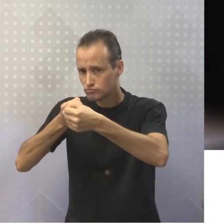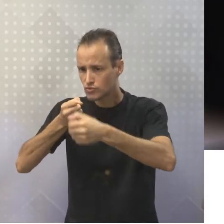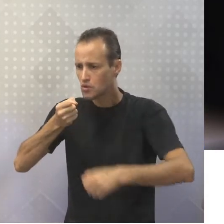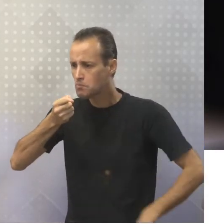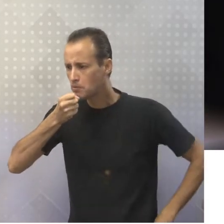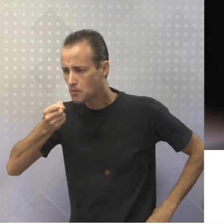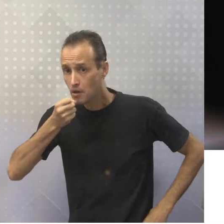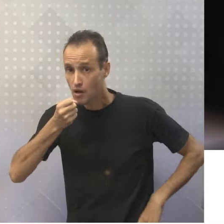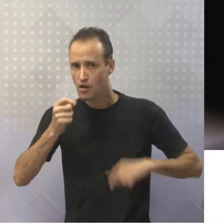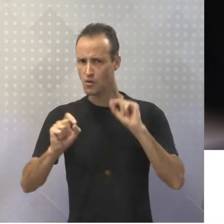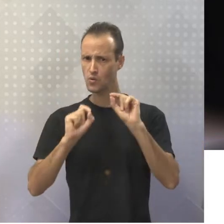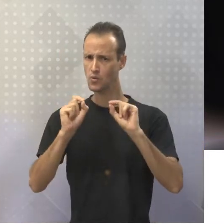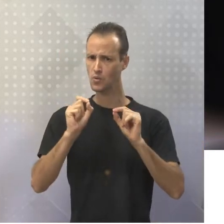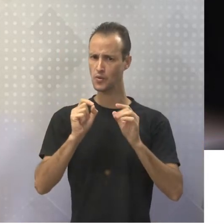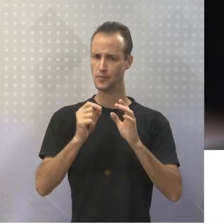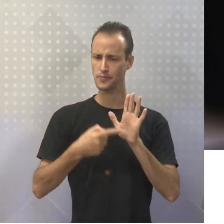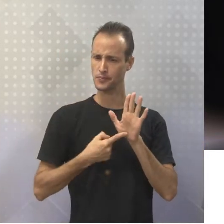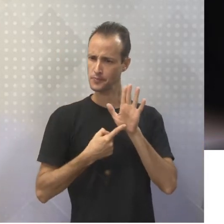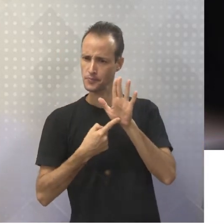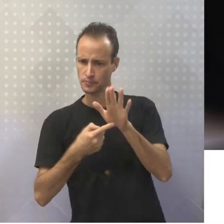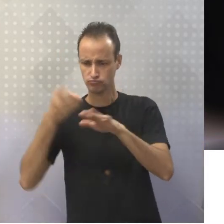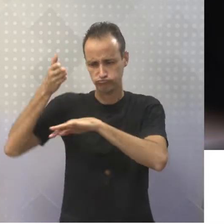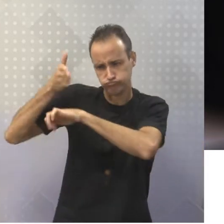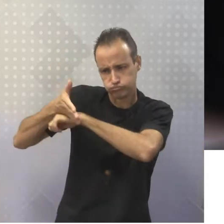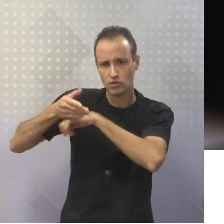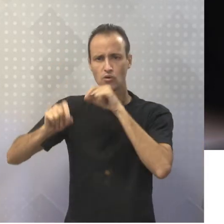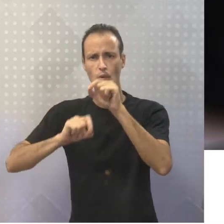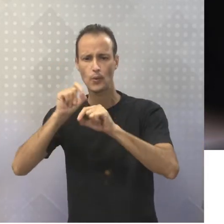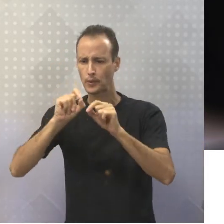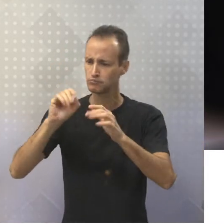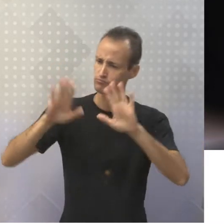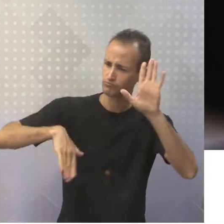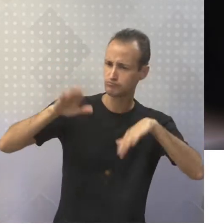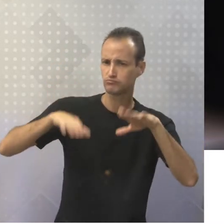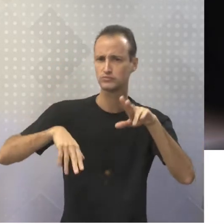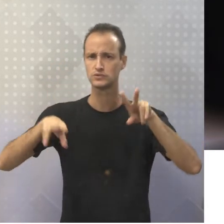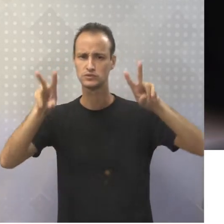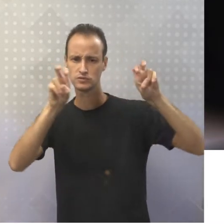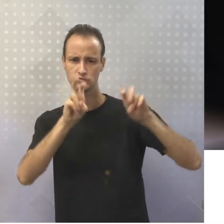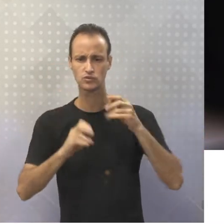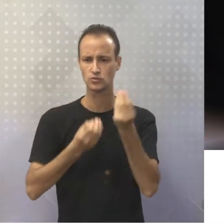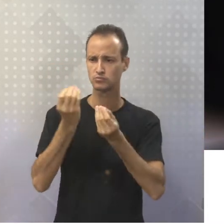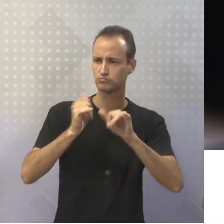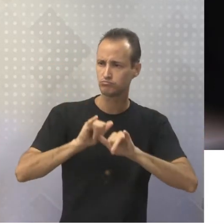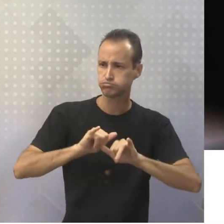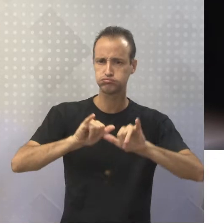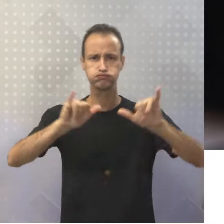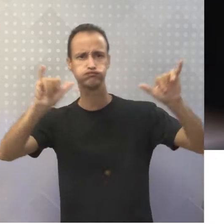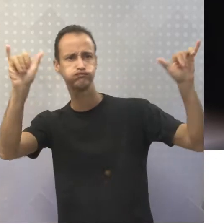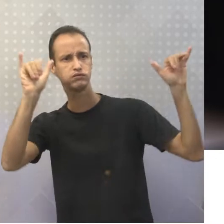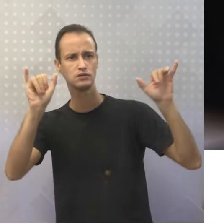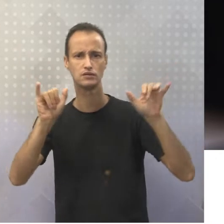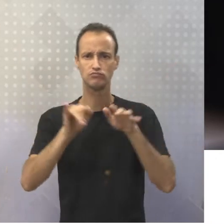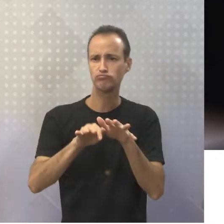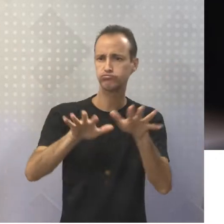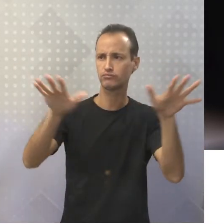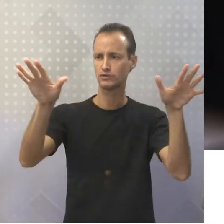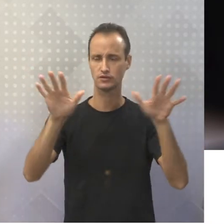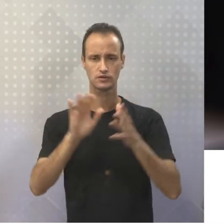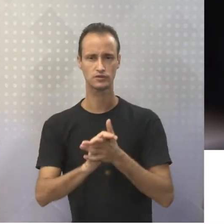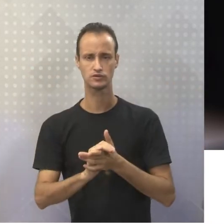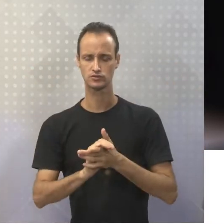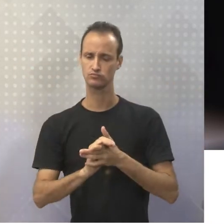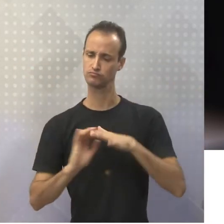de prestígio em seu registro formal. Mas, dependendo do assunto e do veículo de publicação, podem pregar expressões mais